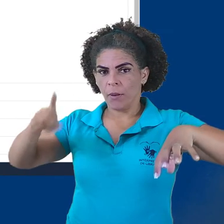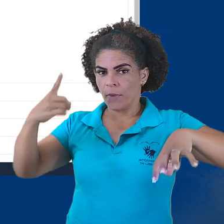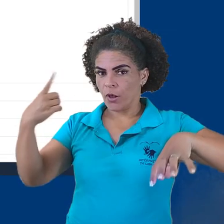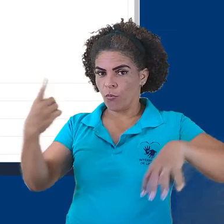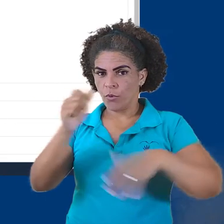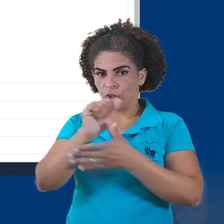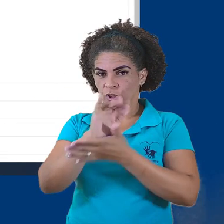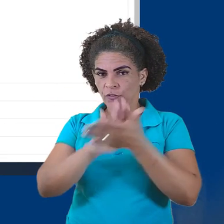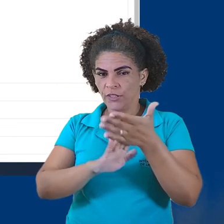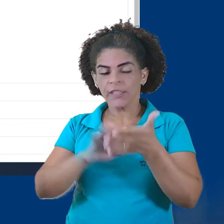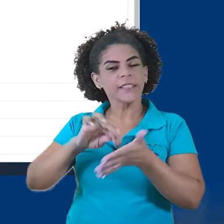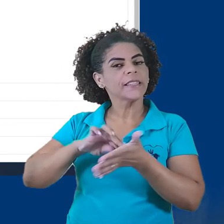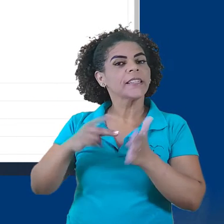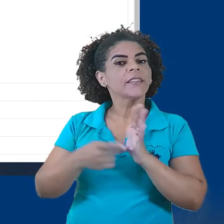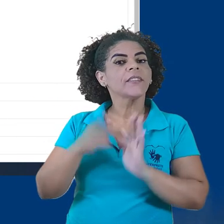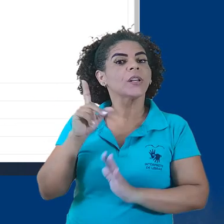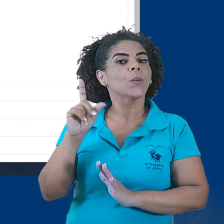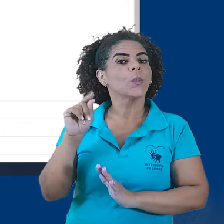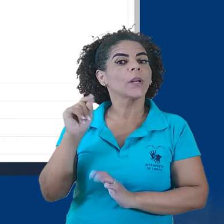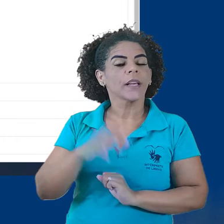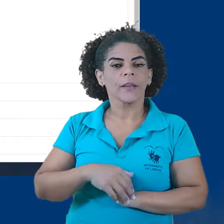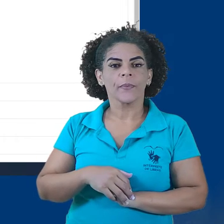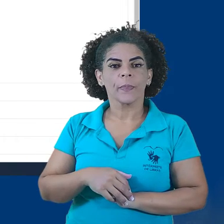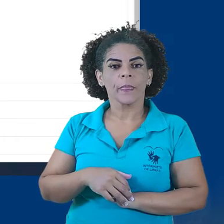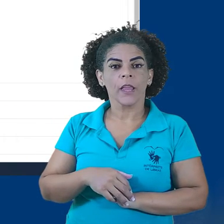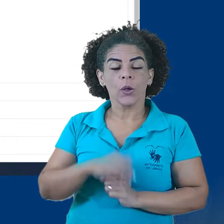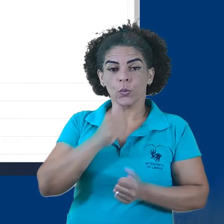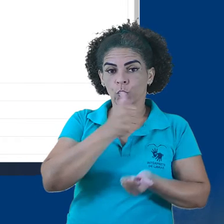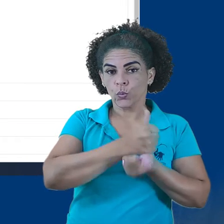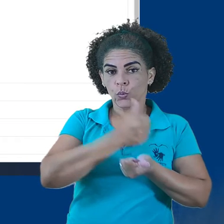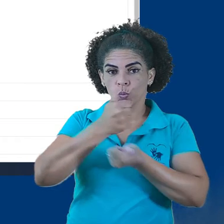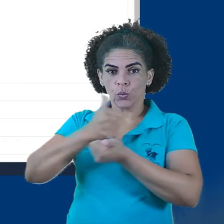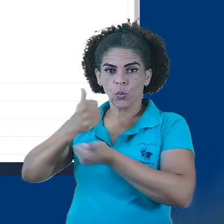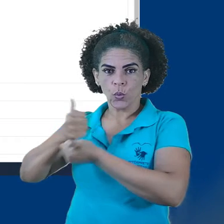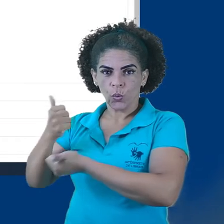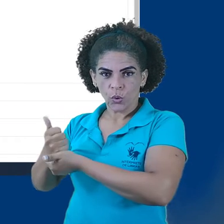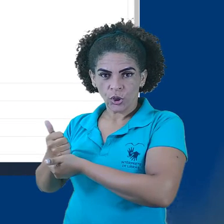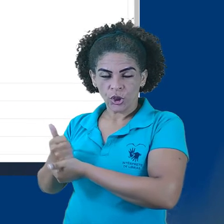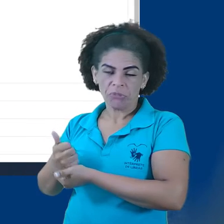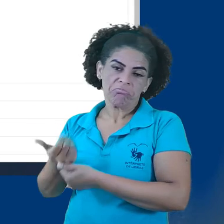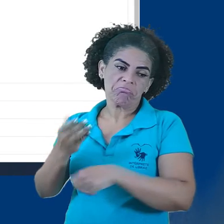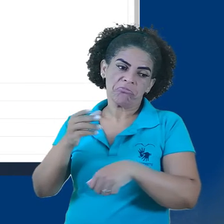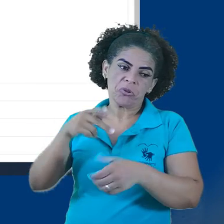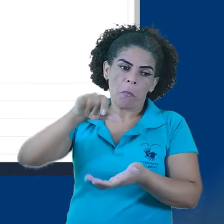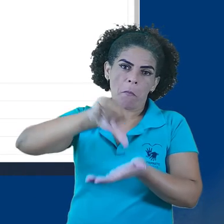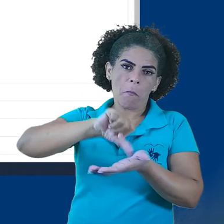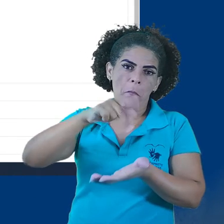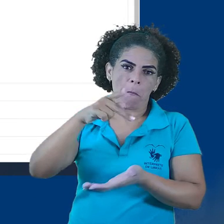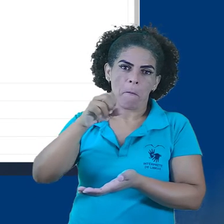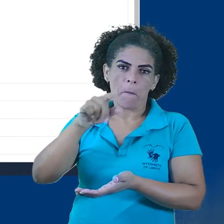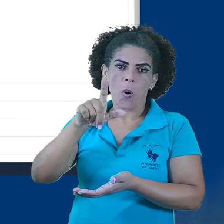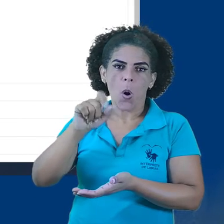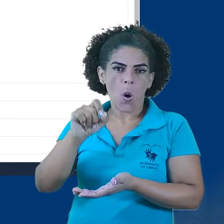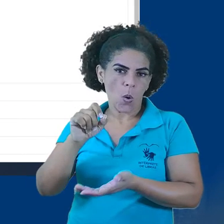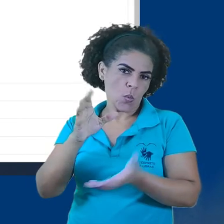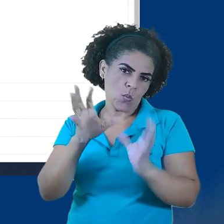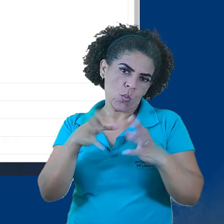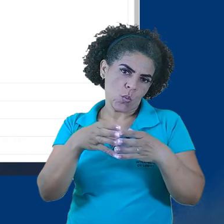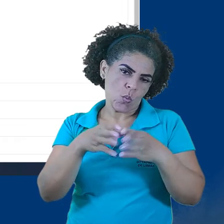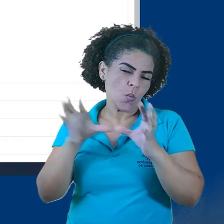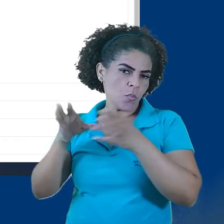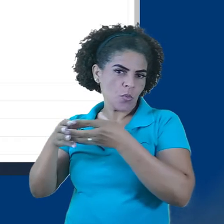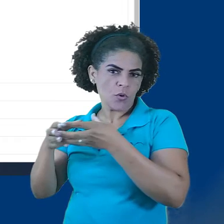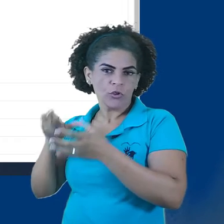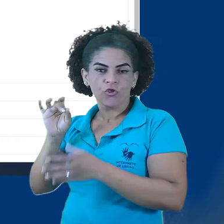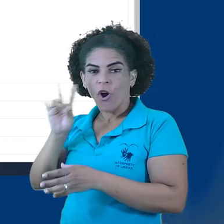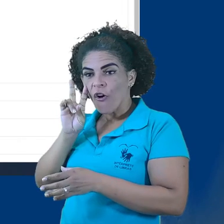implica? Grupos separados aplicados a uma tarefa vai implicar que os tutores de um